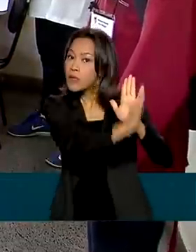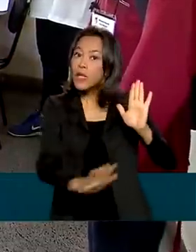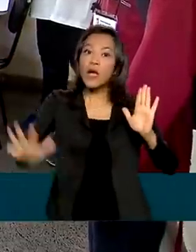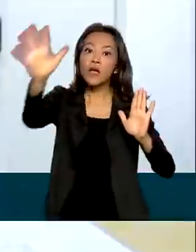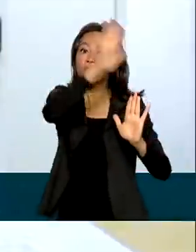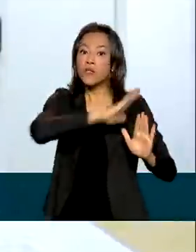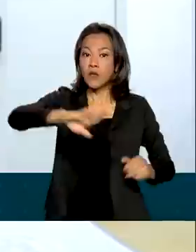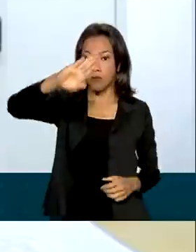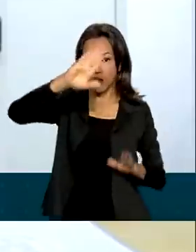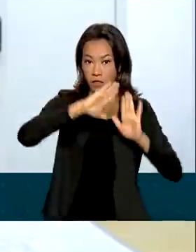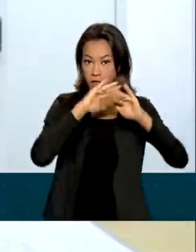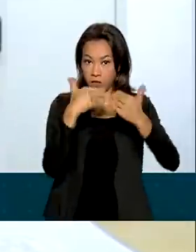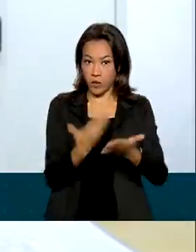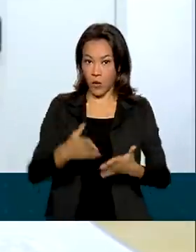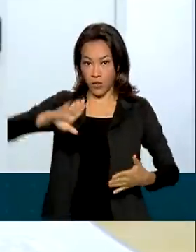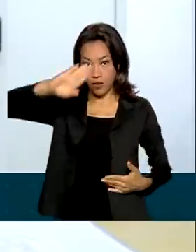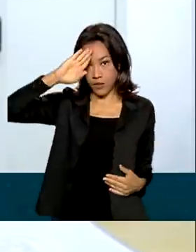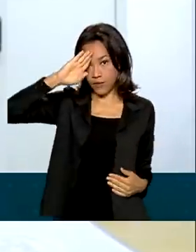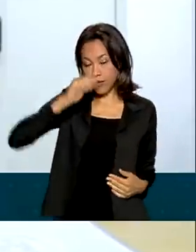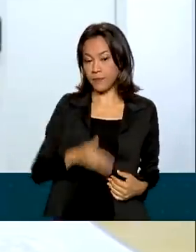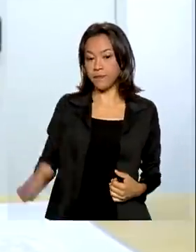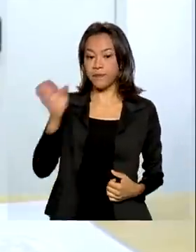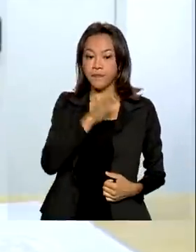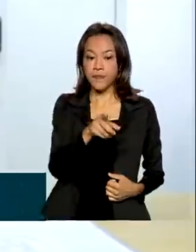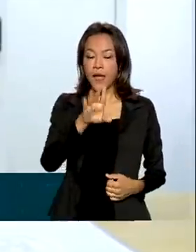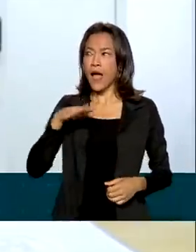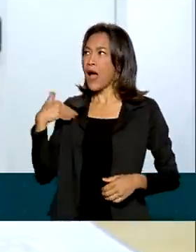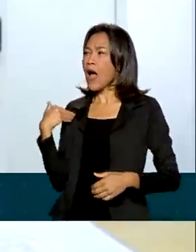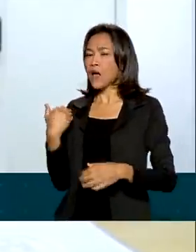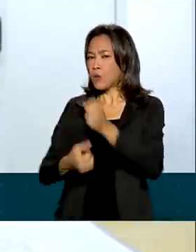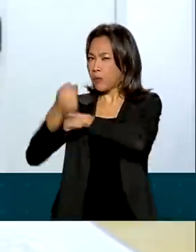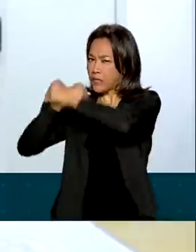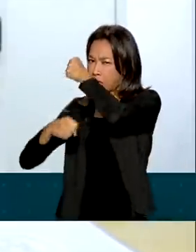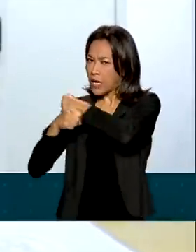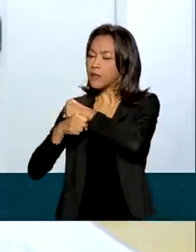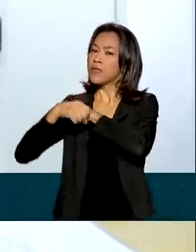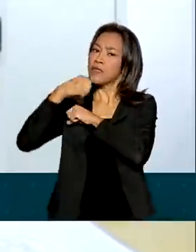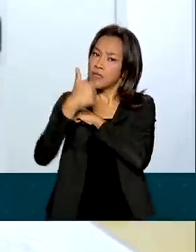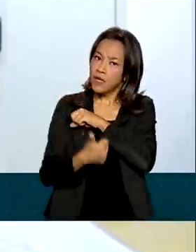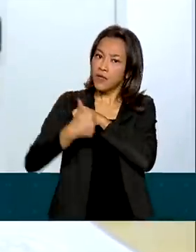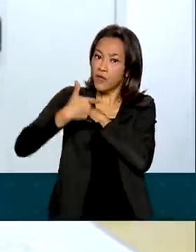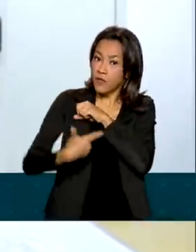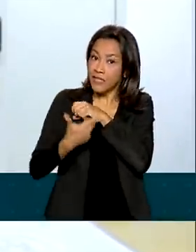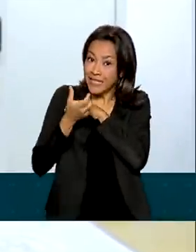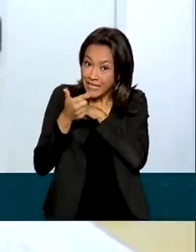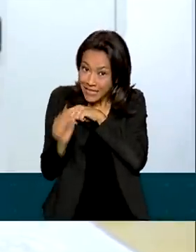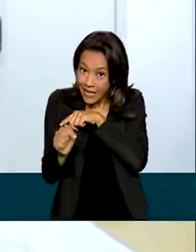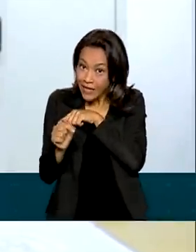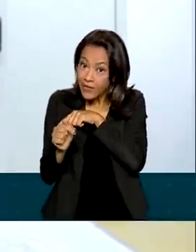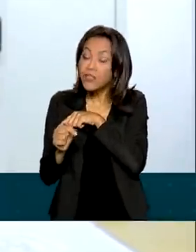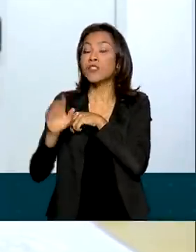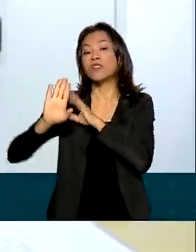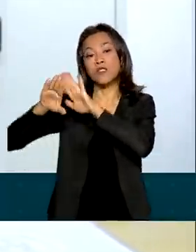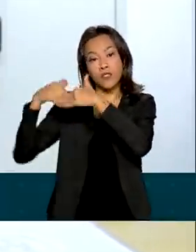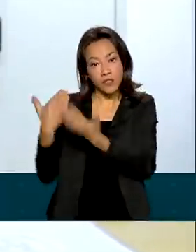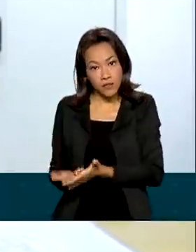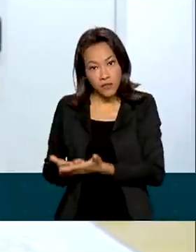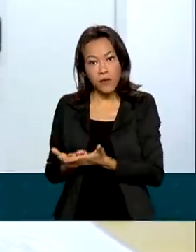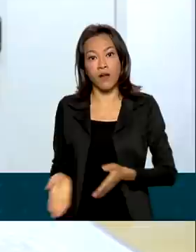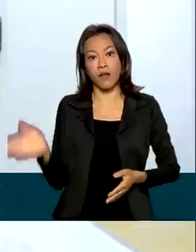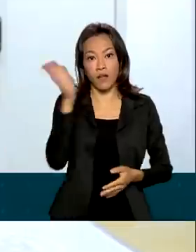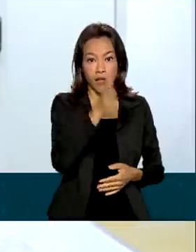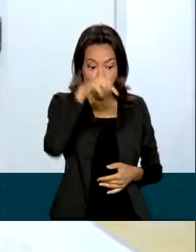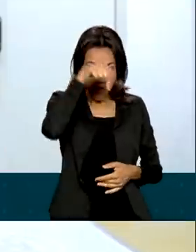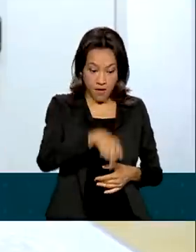-Militares. Até o ano passado, nós temos 127 escolas em implantação. E neste ano, em um